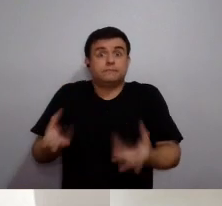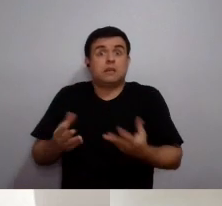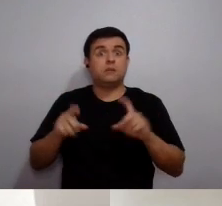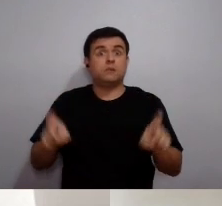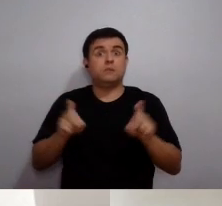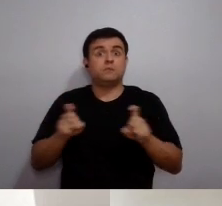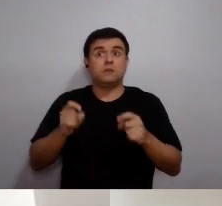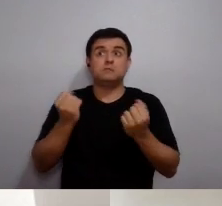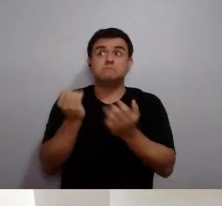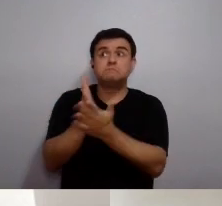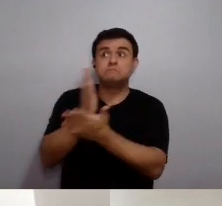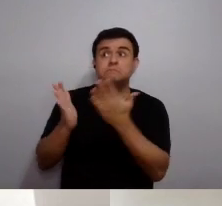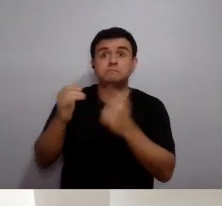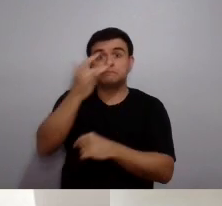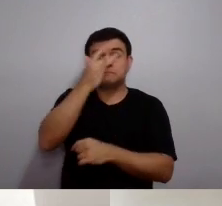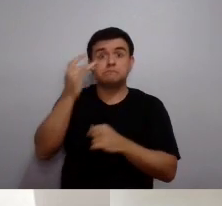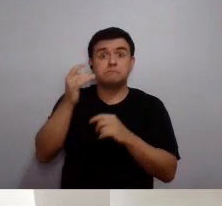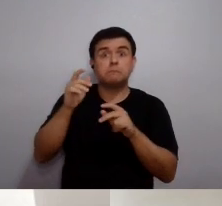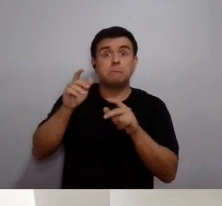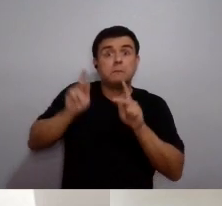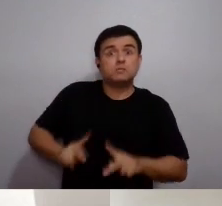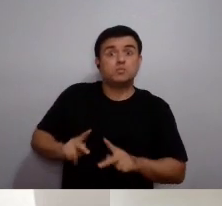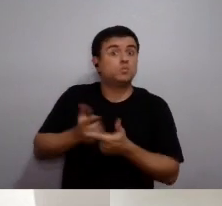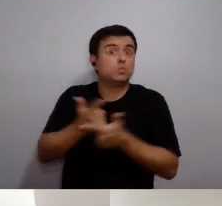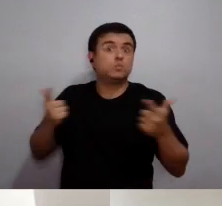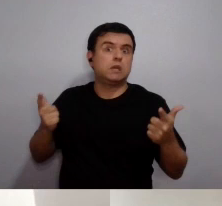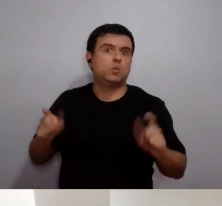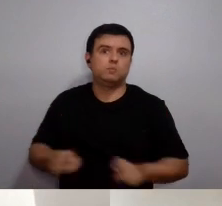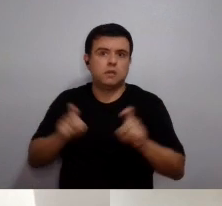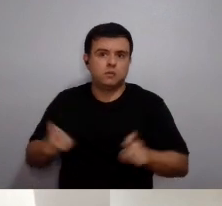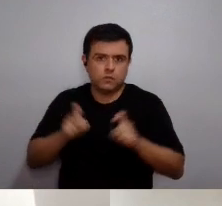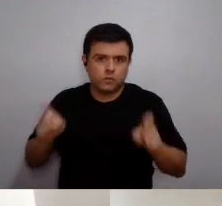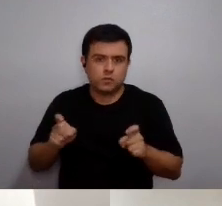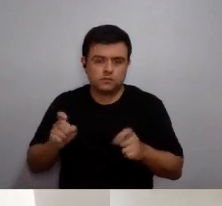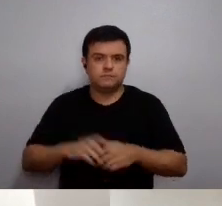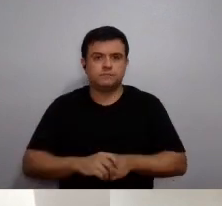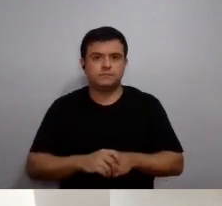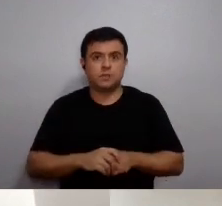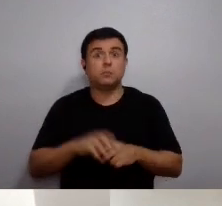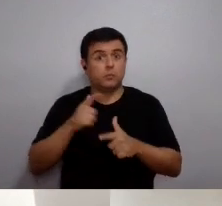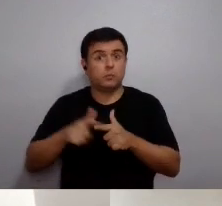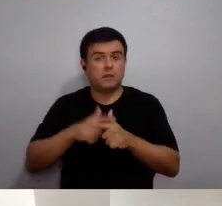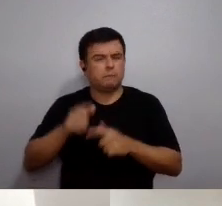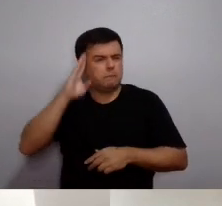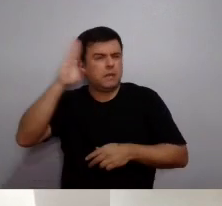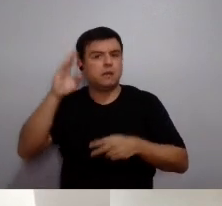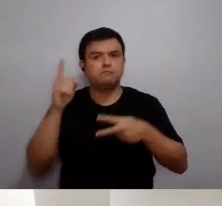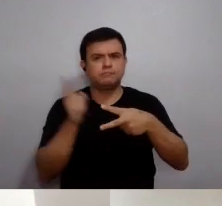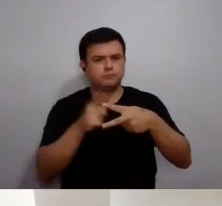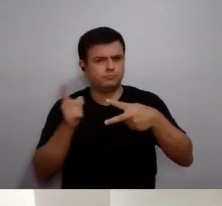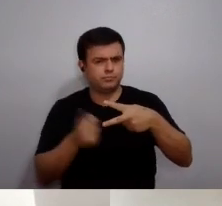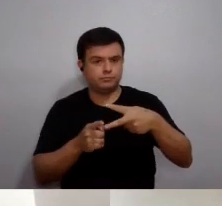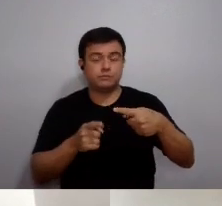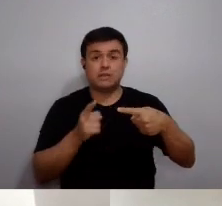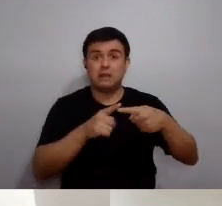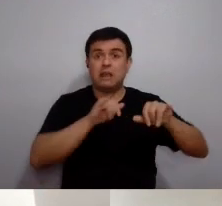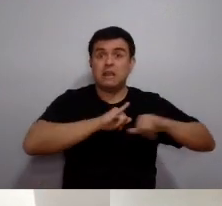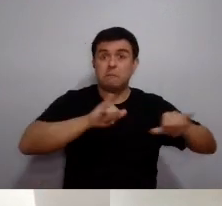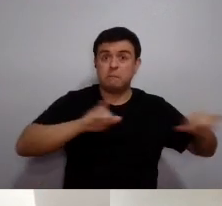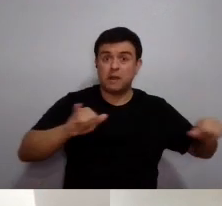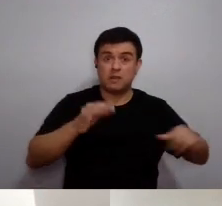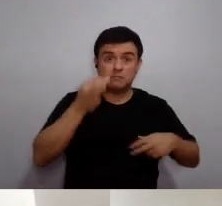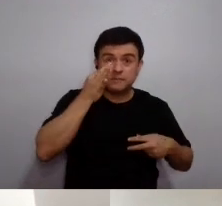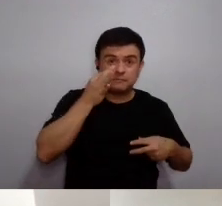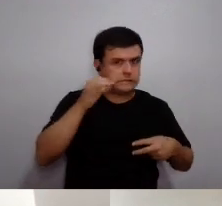disponibilizar um computador para aqueles que eventualmente não têm acesso para participar da eleição. Então, os nossos gargalos seriam esses,